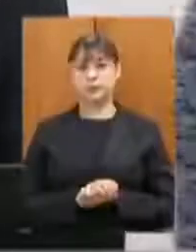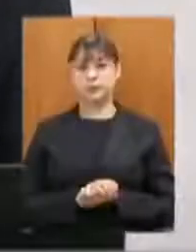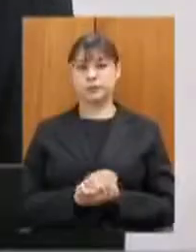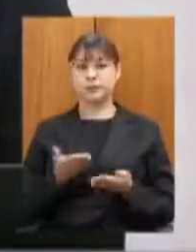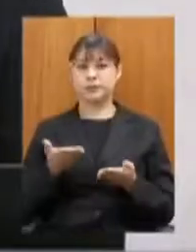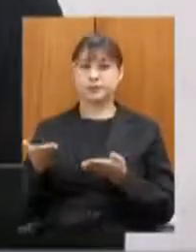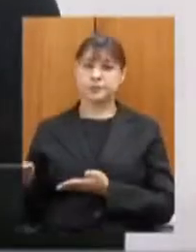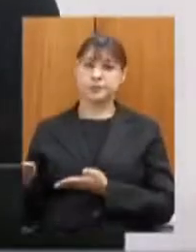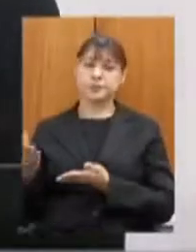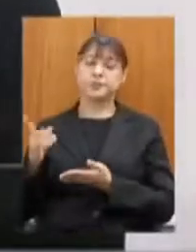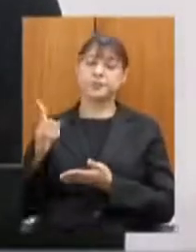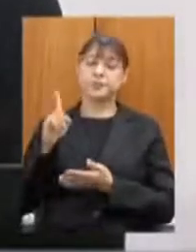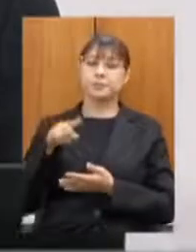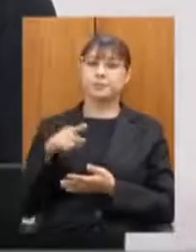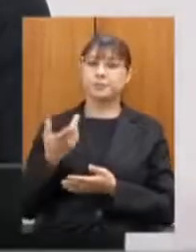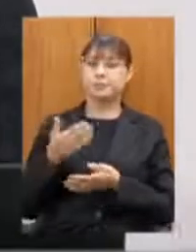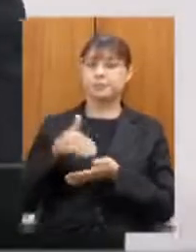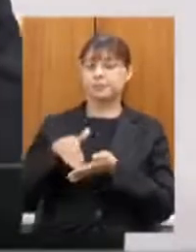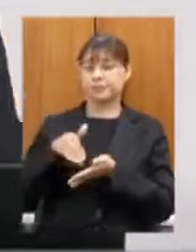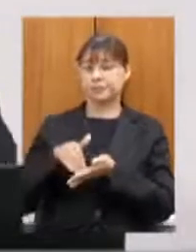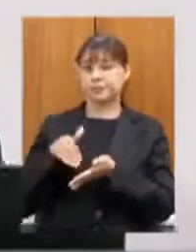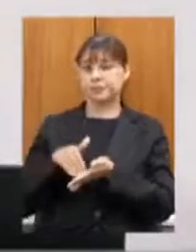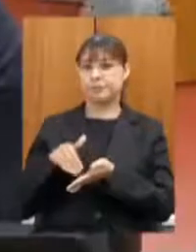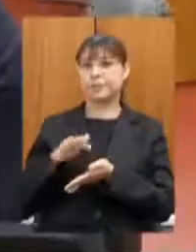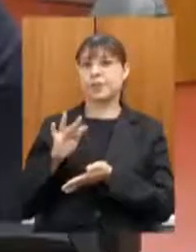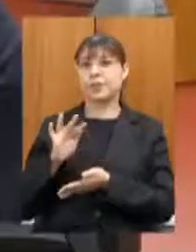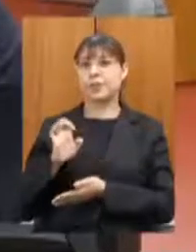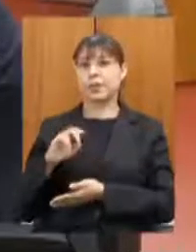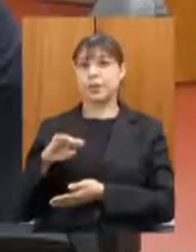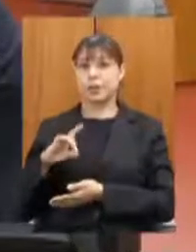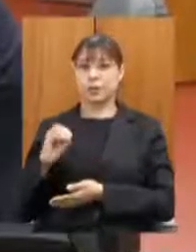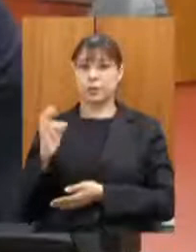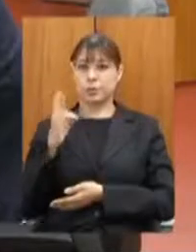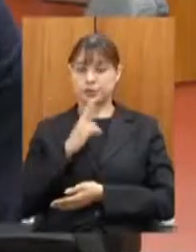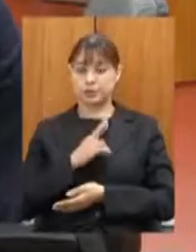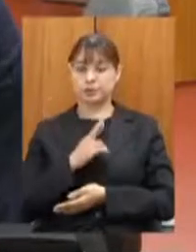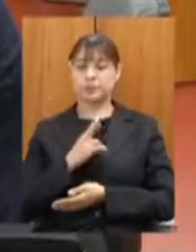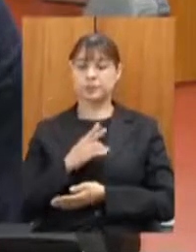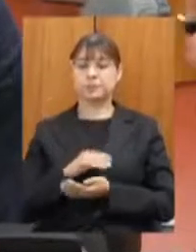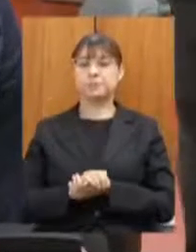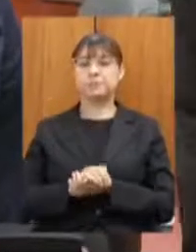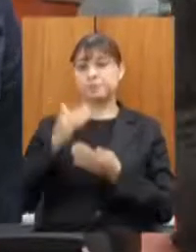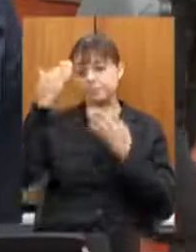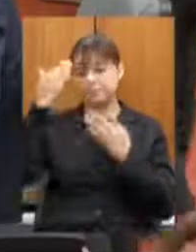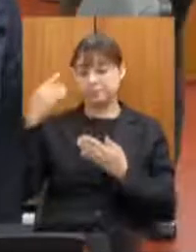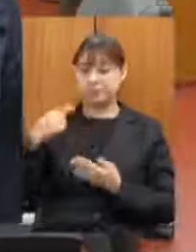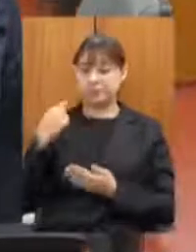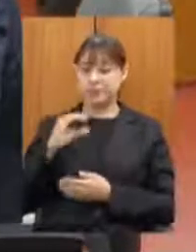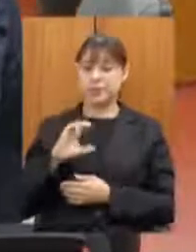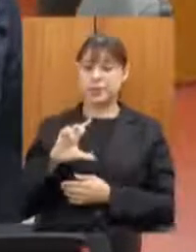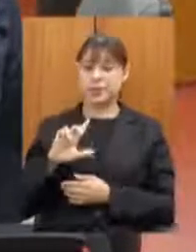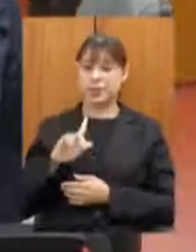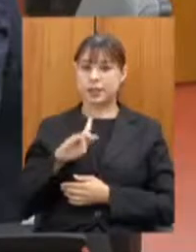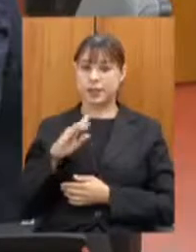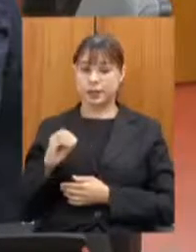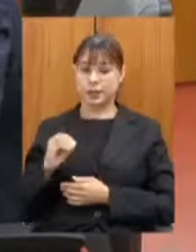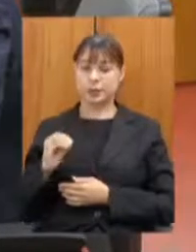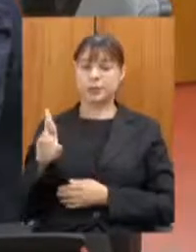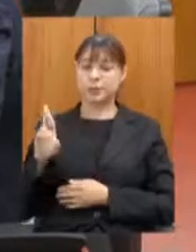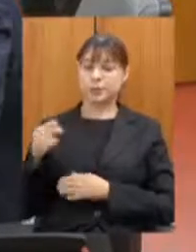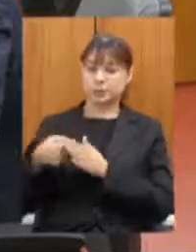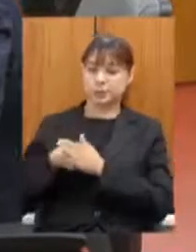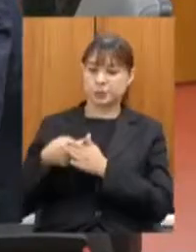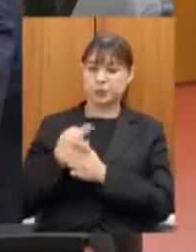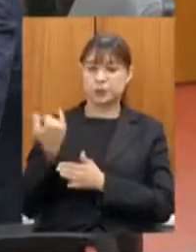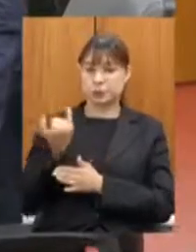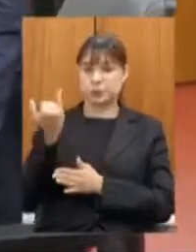palavra o secretário Fernando Marcato. Muito obrigado deputado por essas importantes perguntas. Eu vou iniciar aqui